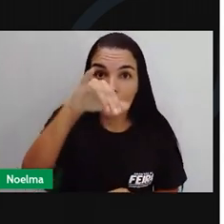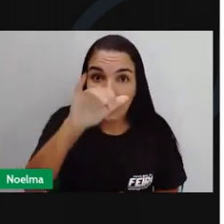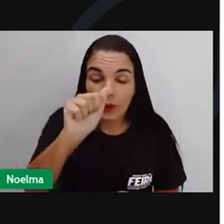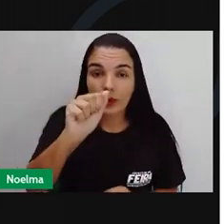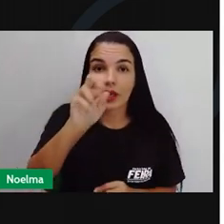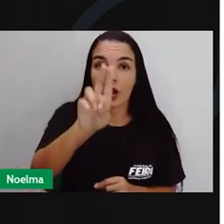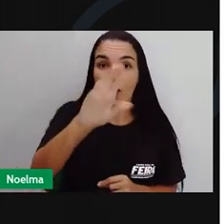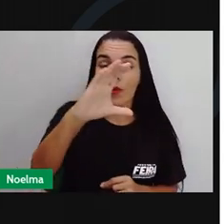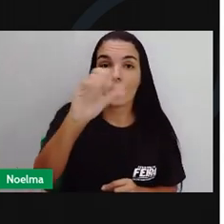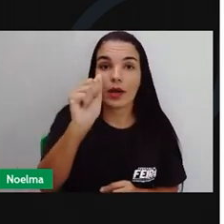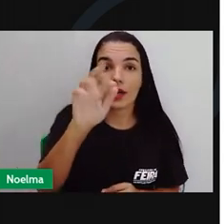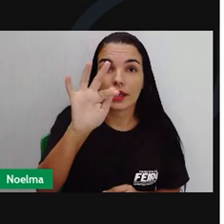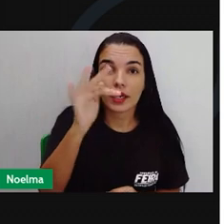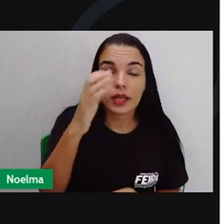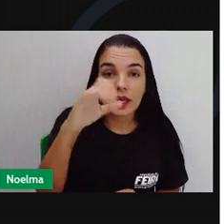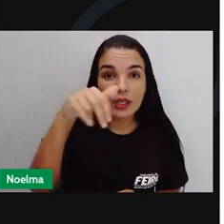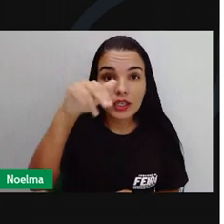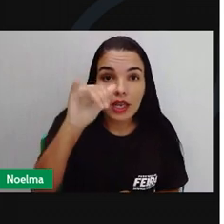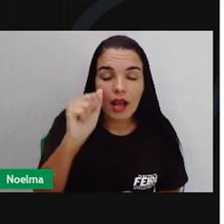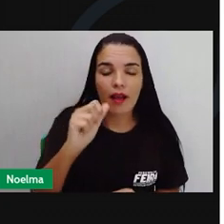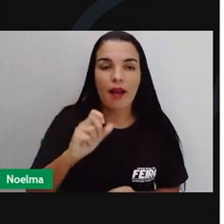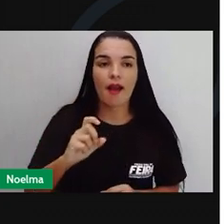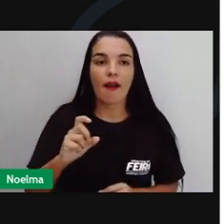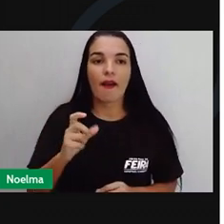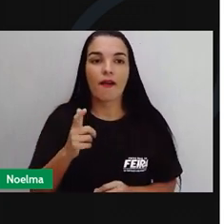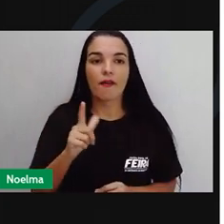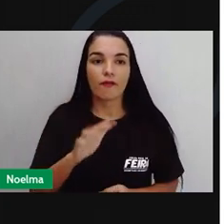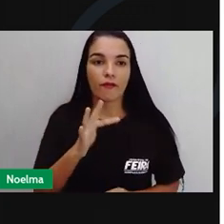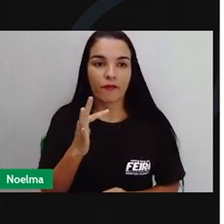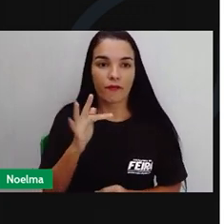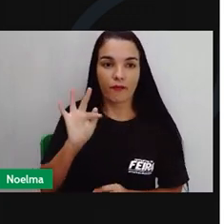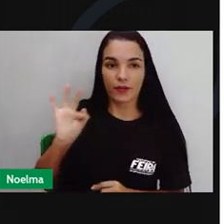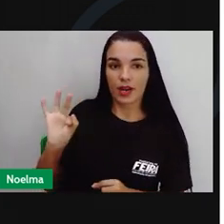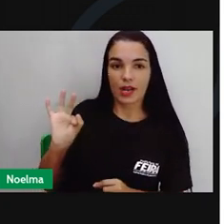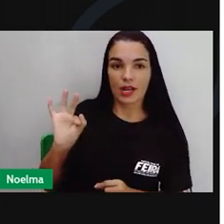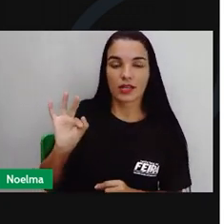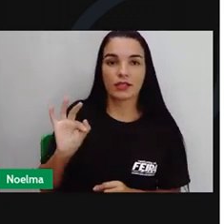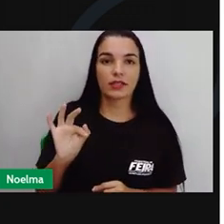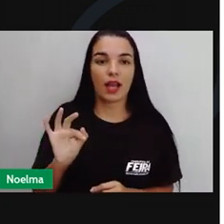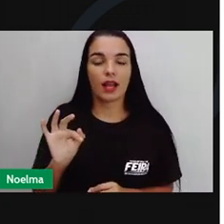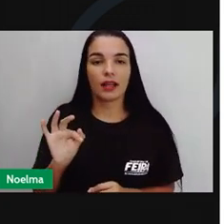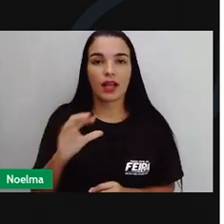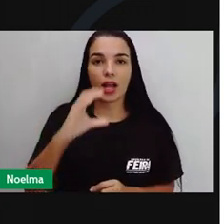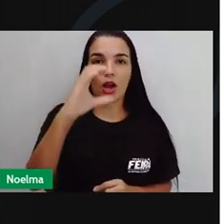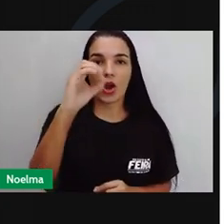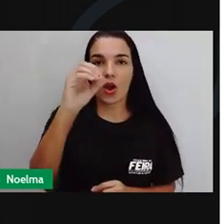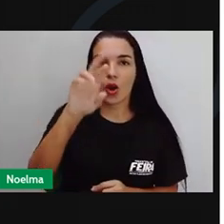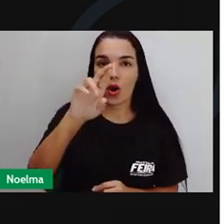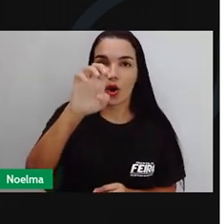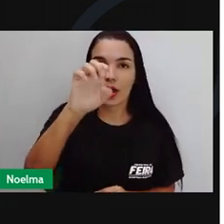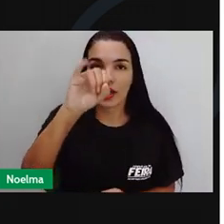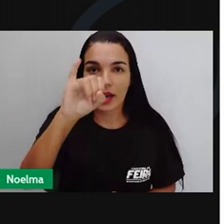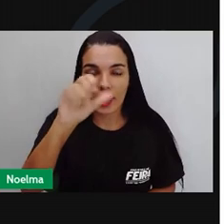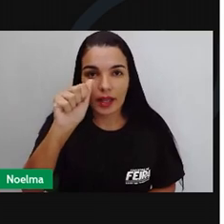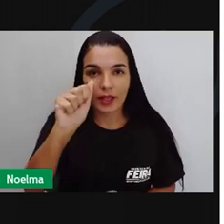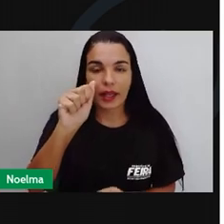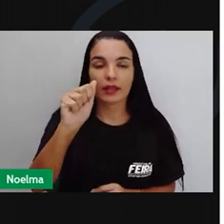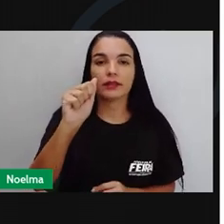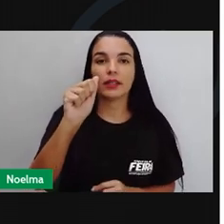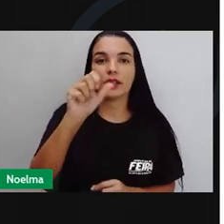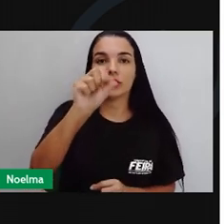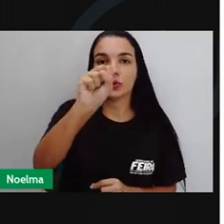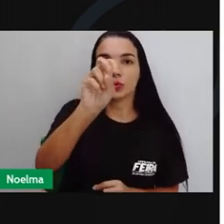Ucrânia, França, Holanda, Líbano, Síria, da Coreia do Sul, dos Açores e da Suíça.